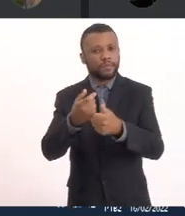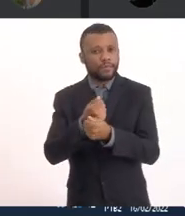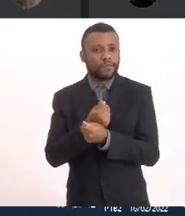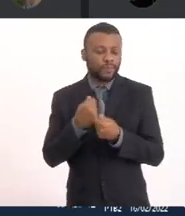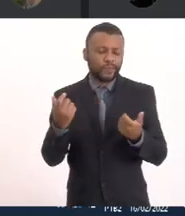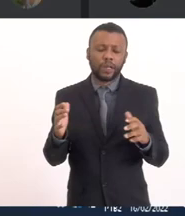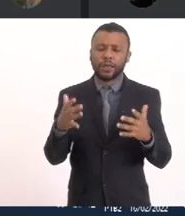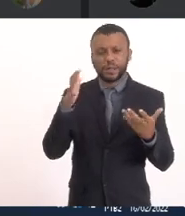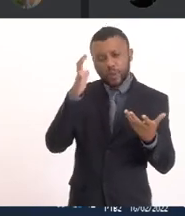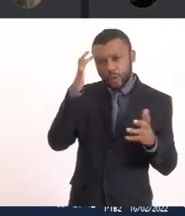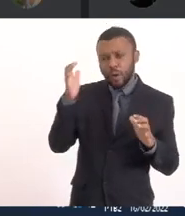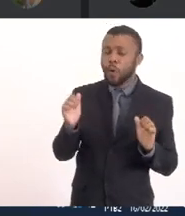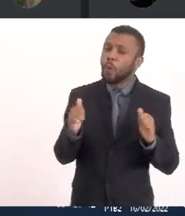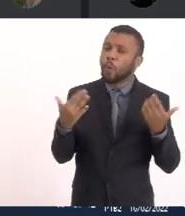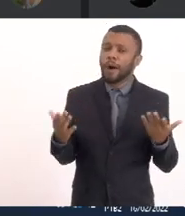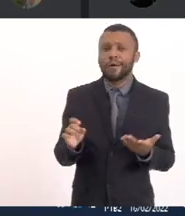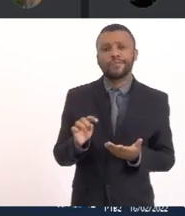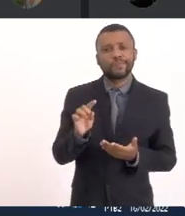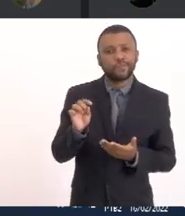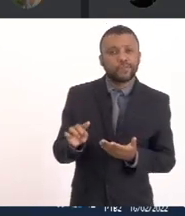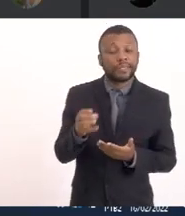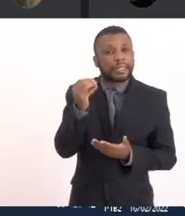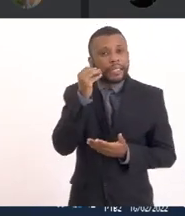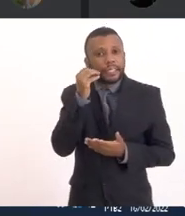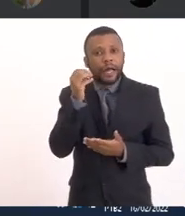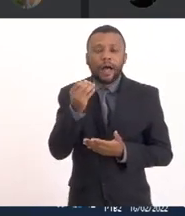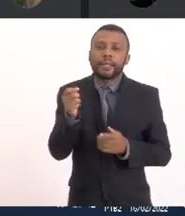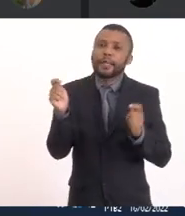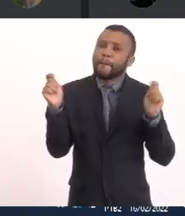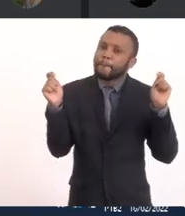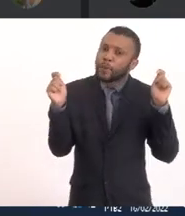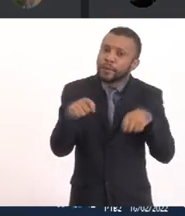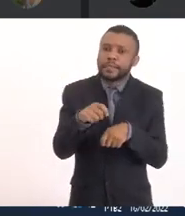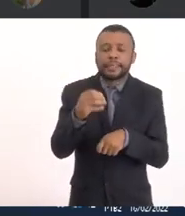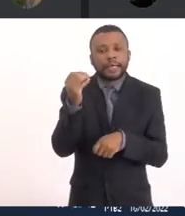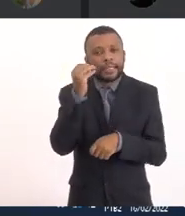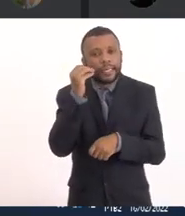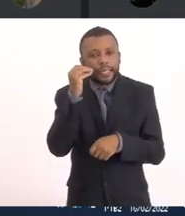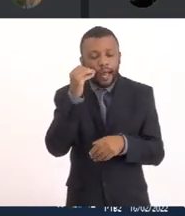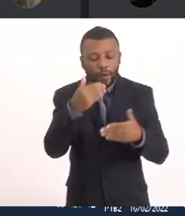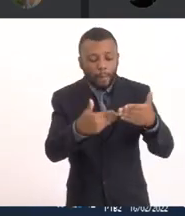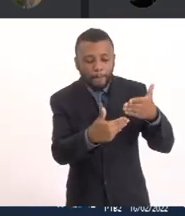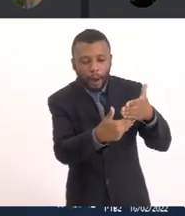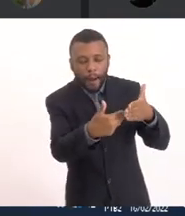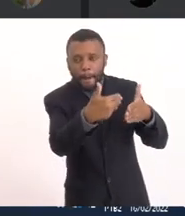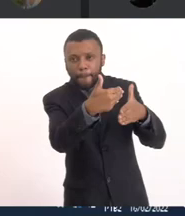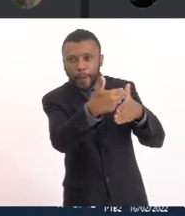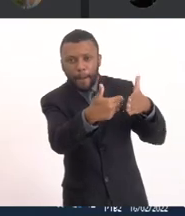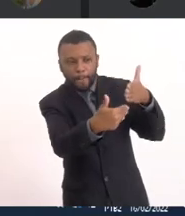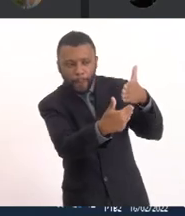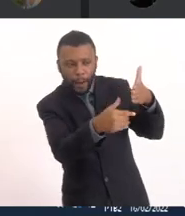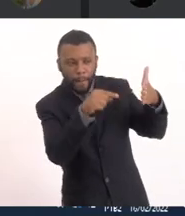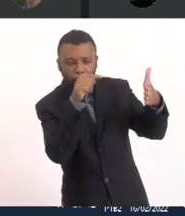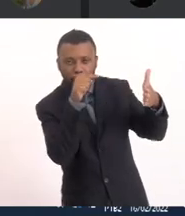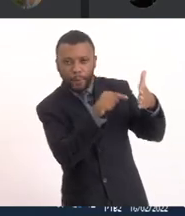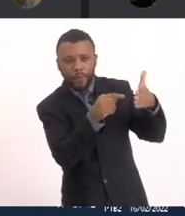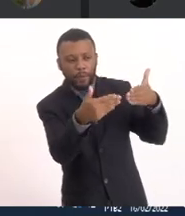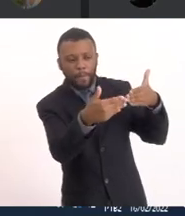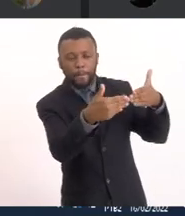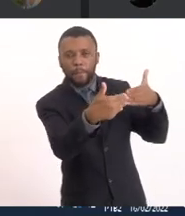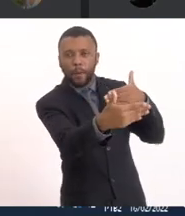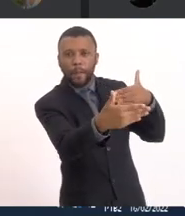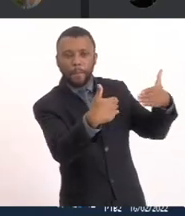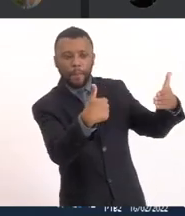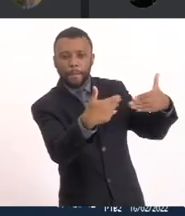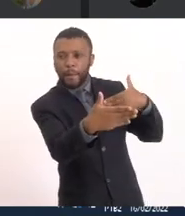seria essa solução? Você tentar ver A possibilidade De botar uma comporta Nesse canal Essa comporta Você tem como controlar